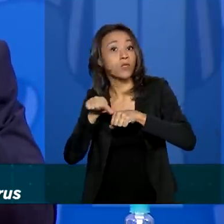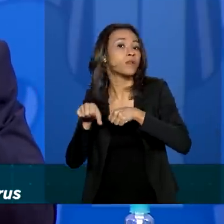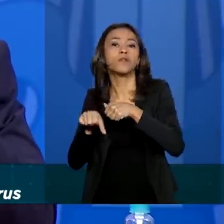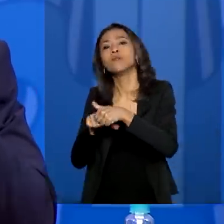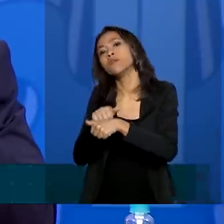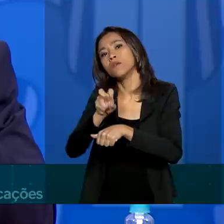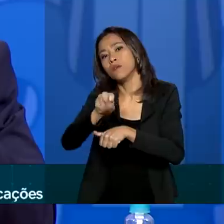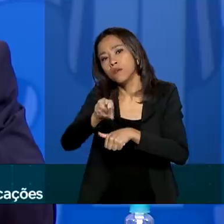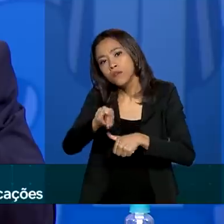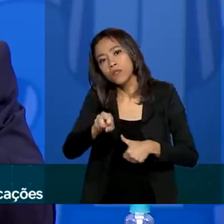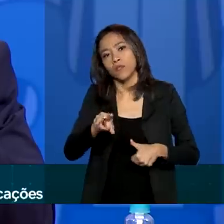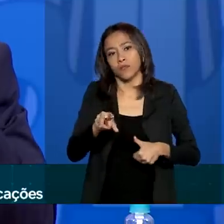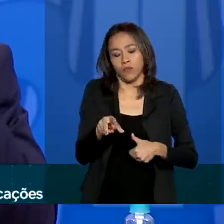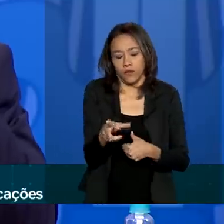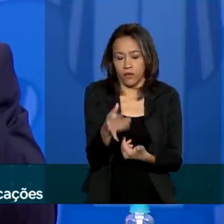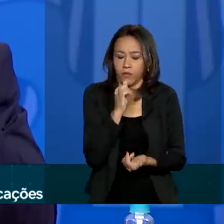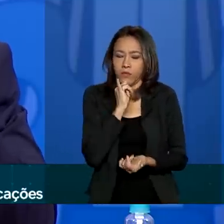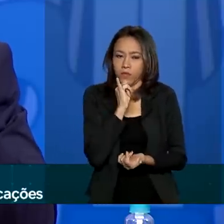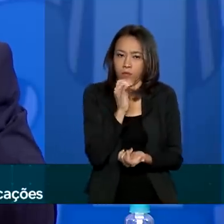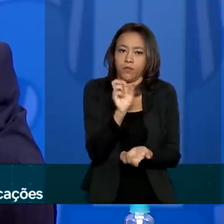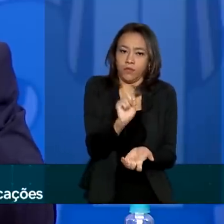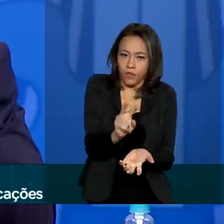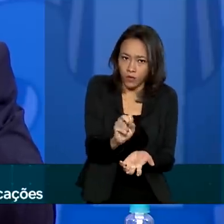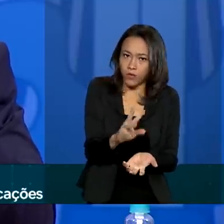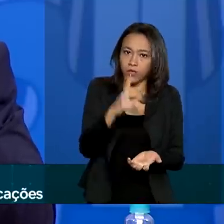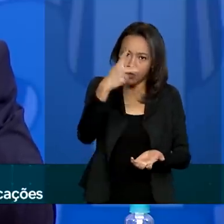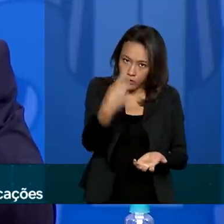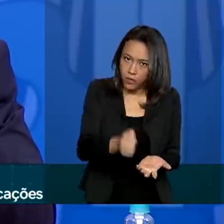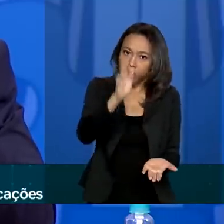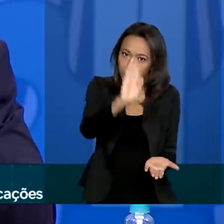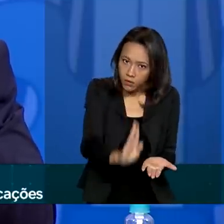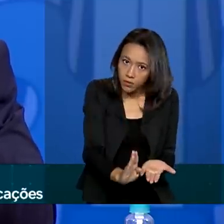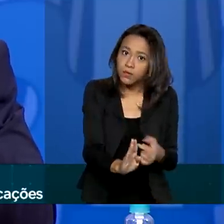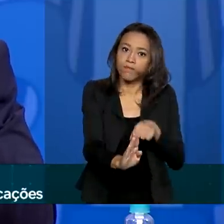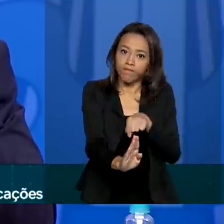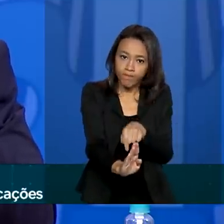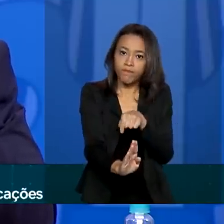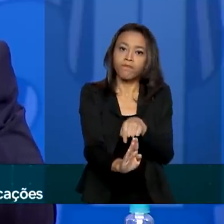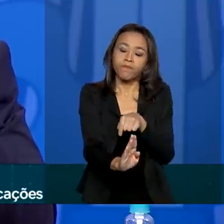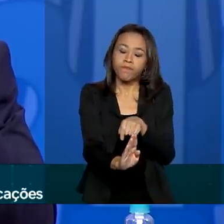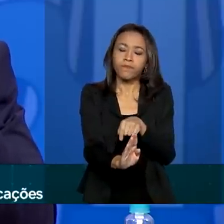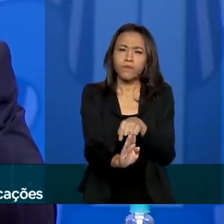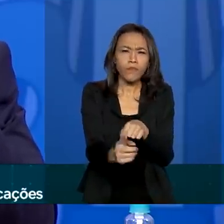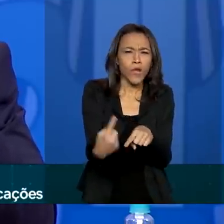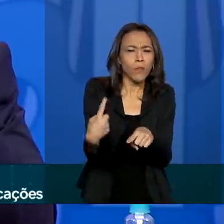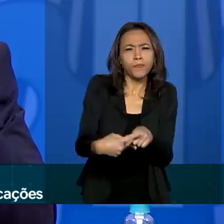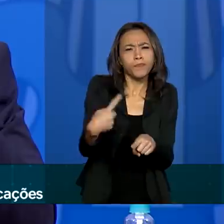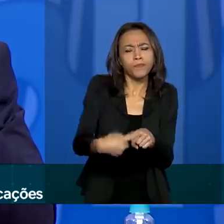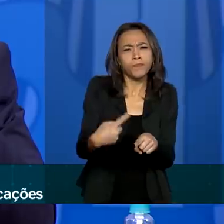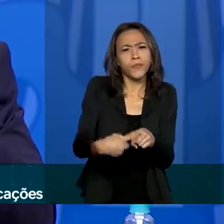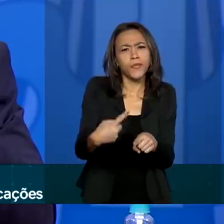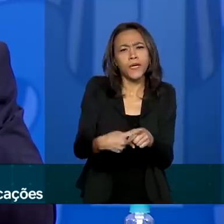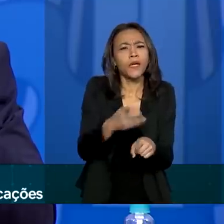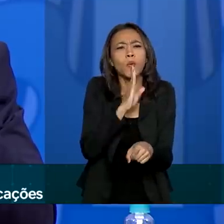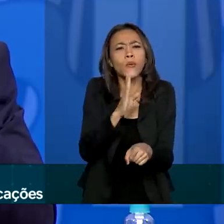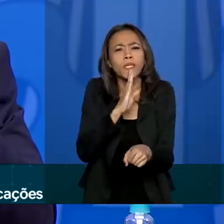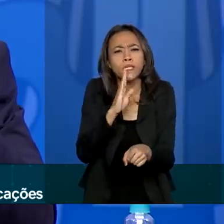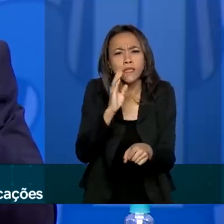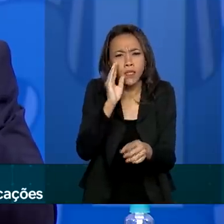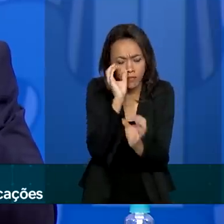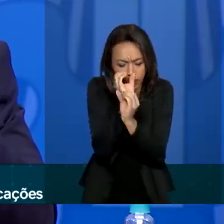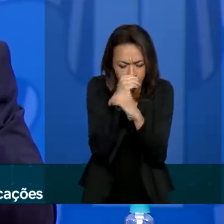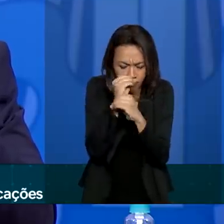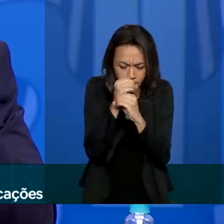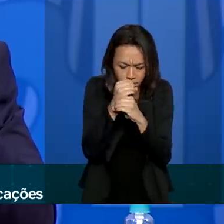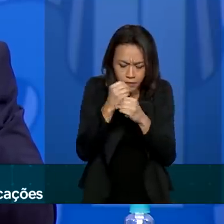nós temos um vírus nacional também aqui e por que conhecer o sequenciamento do vírus é importante?